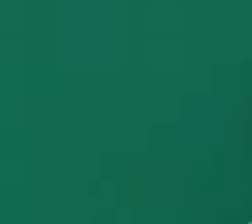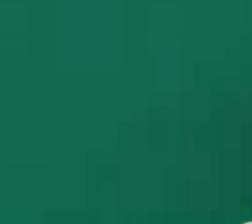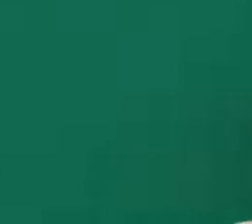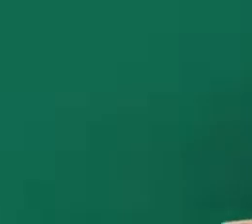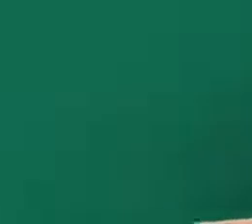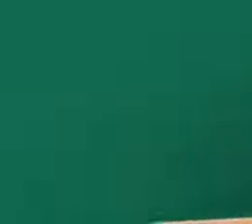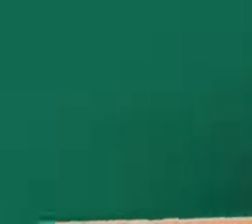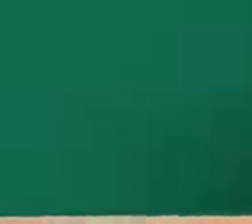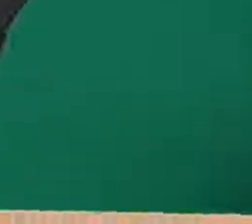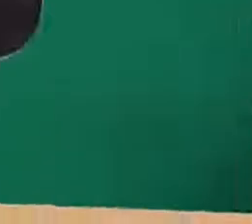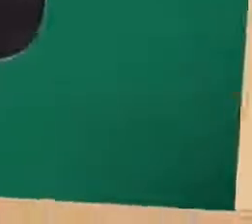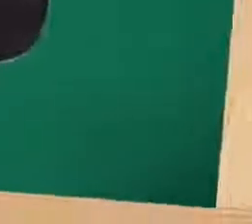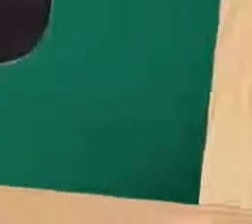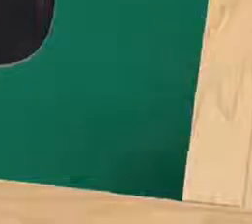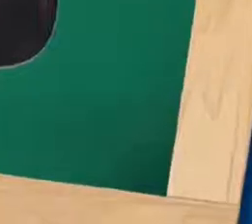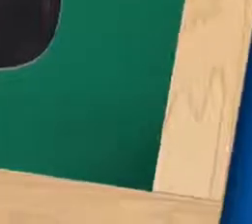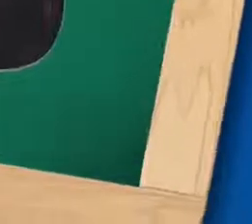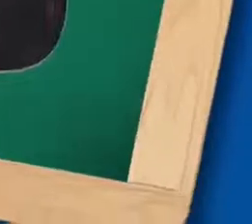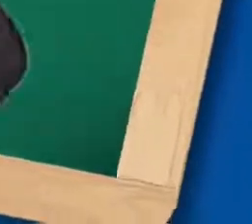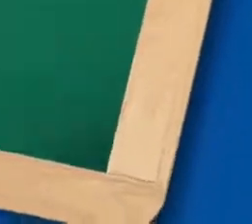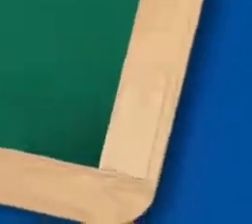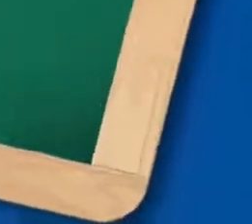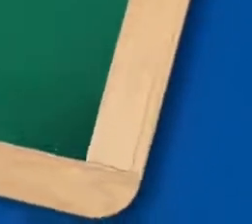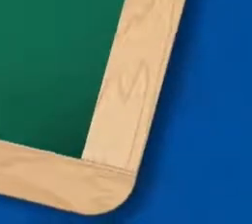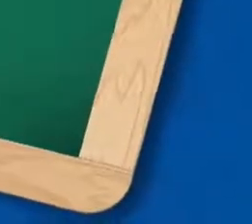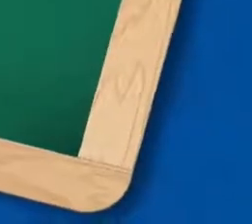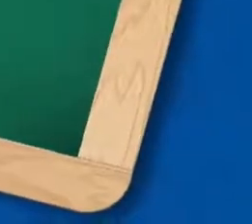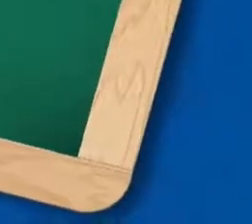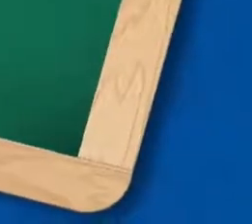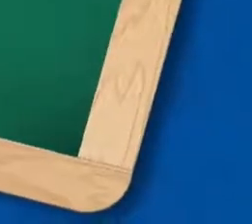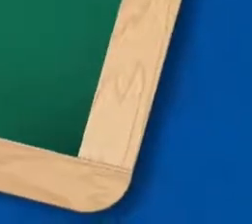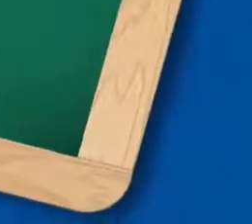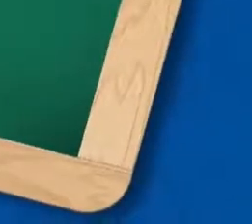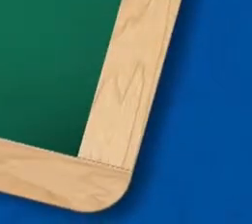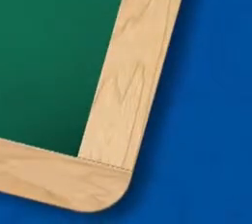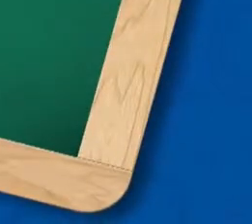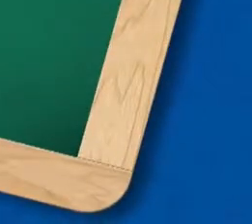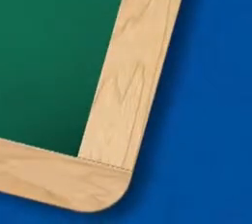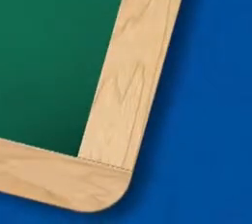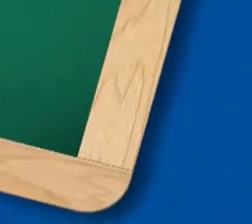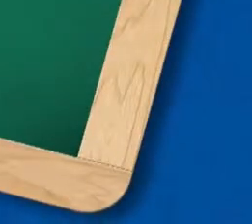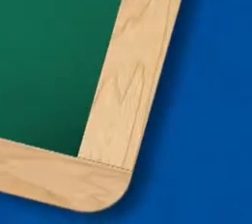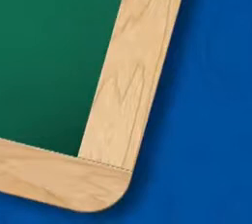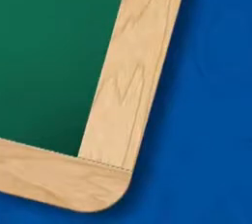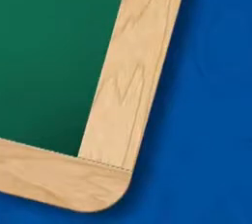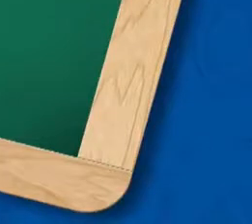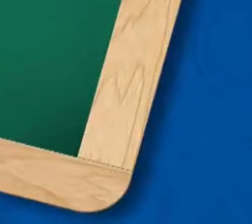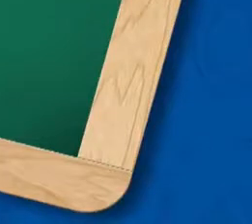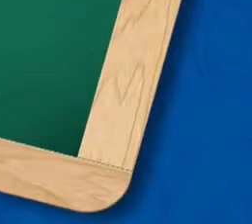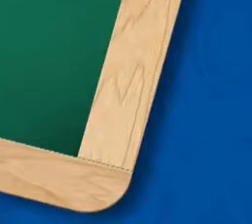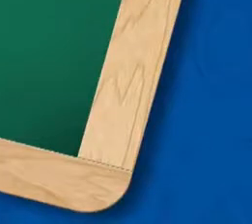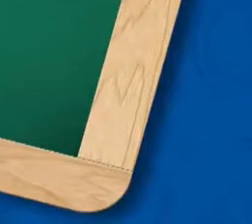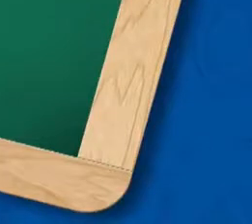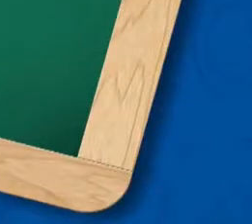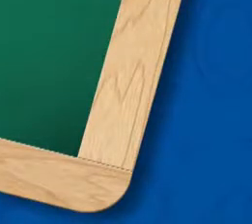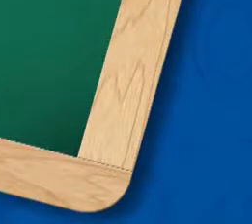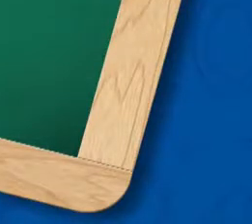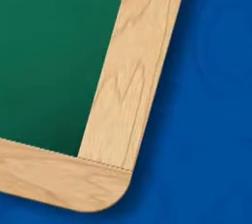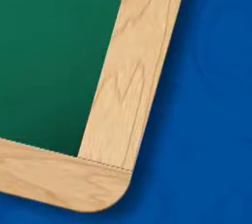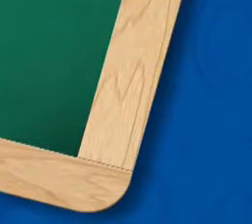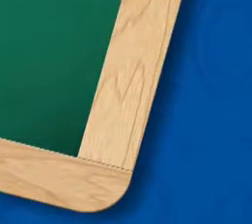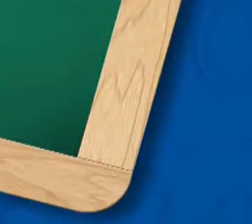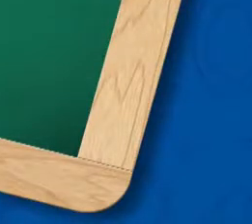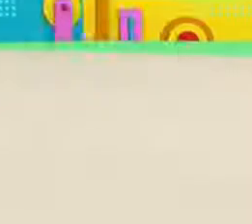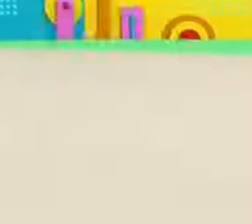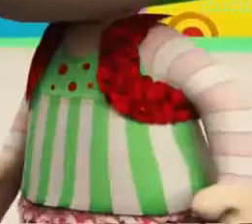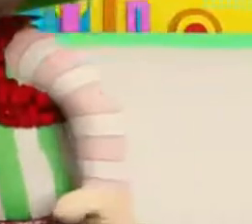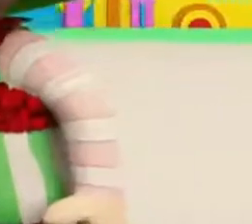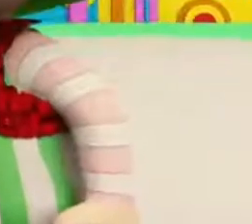abraço.